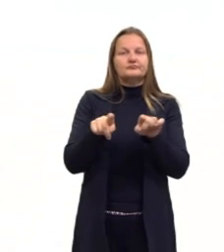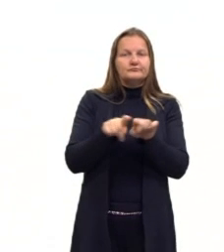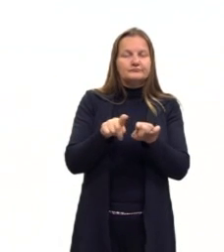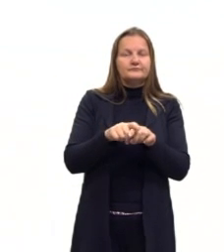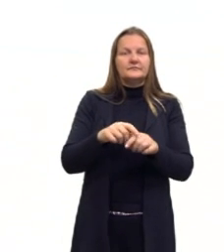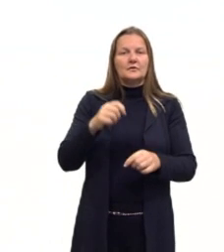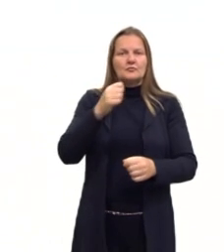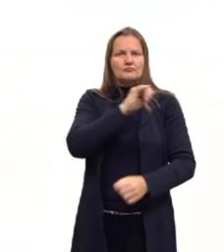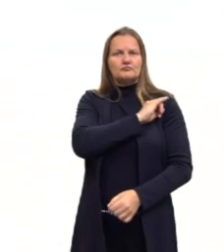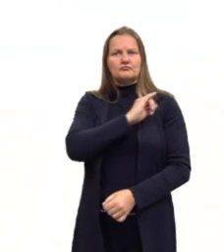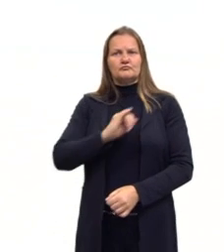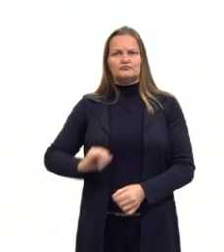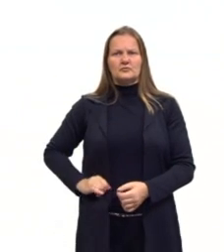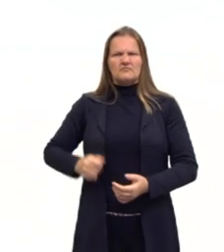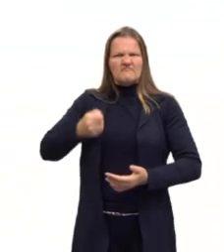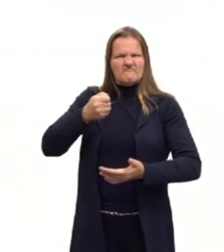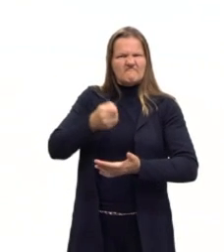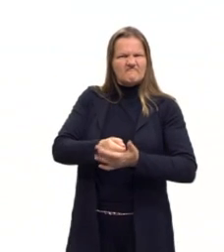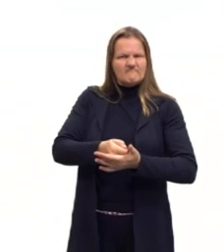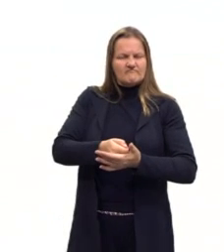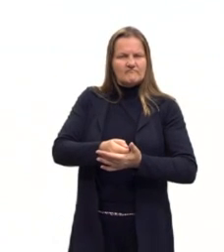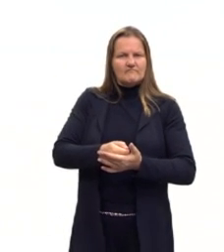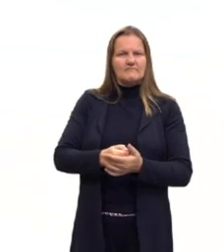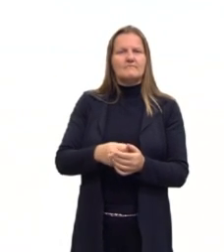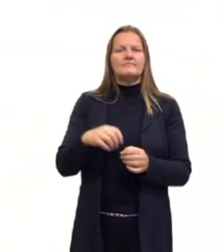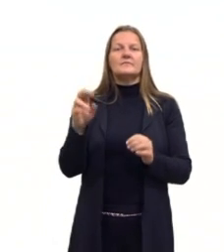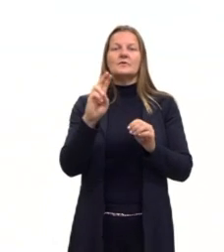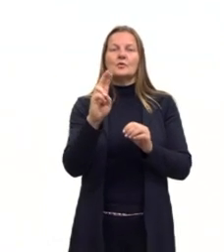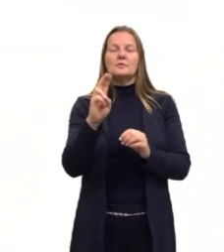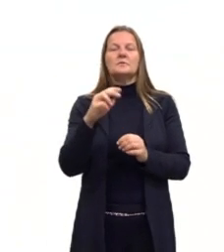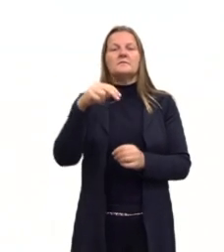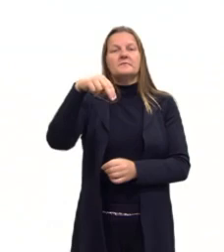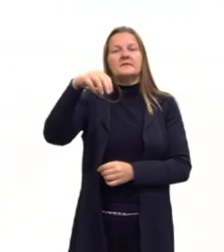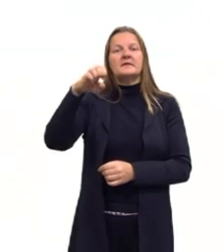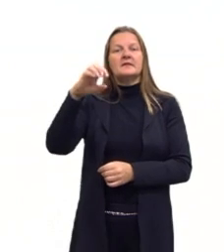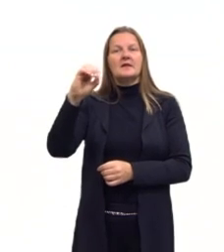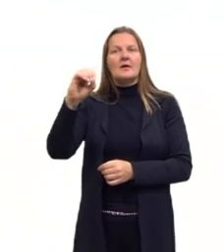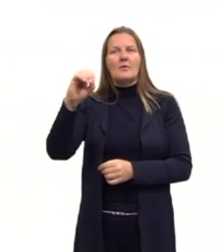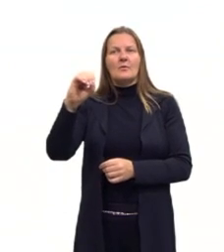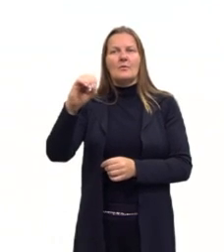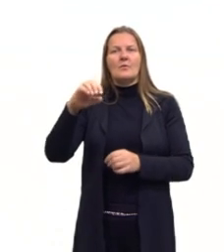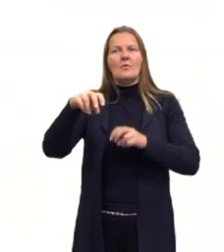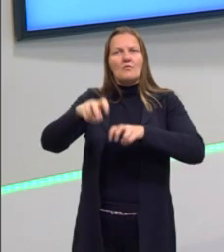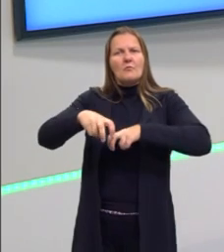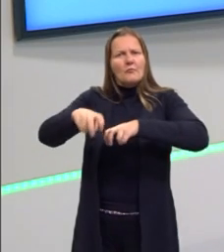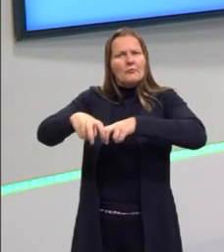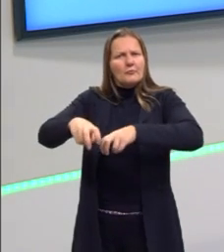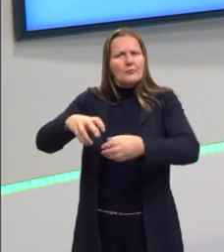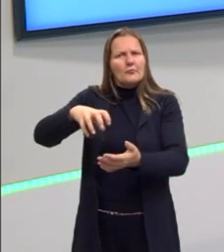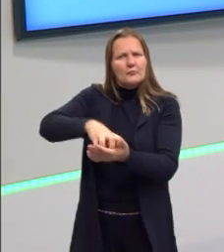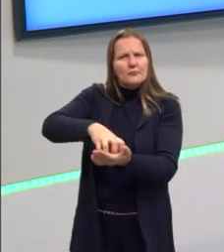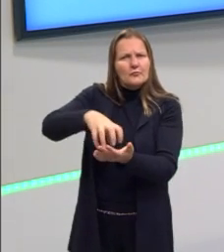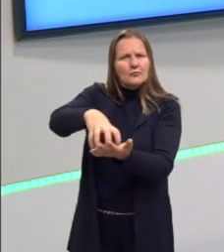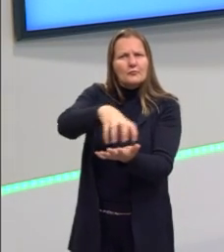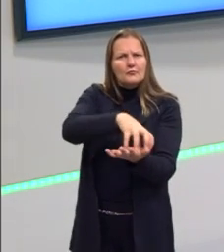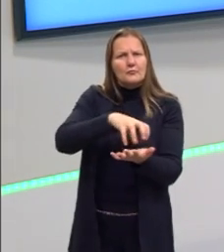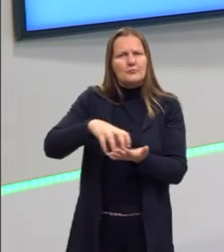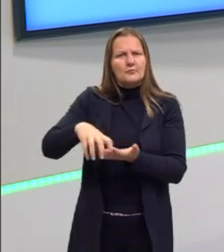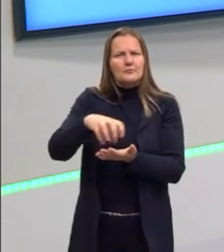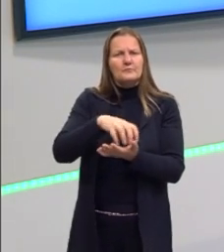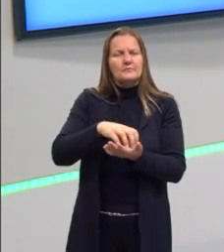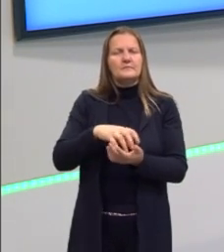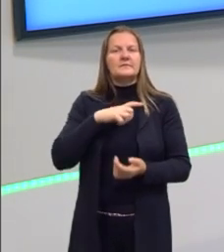imperialismo ou como neocolonialismo, tá? Imperialismo sobre a questão de ser imperialista, ter os seus